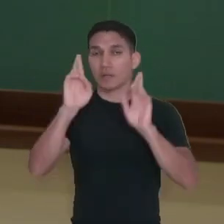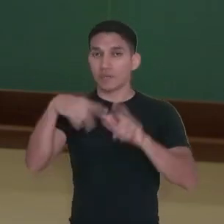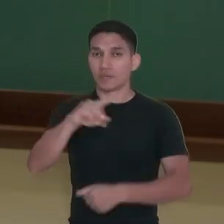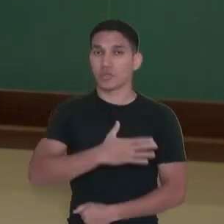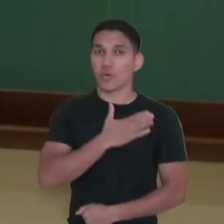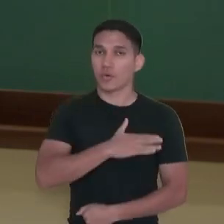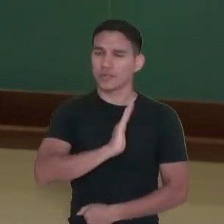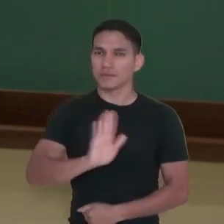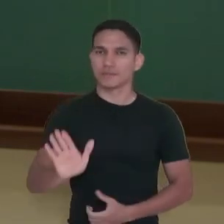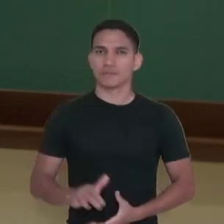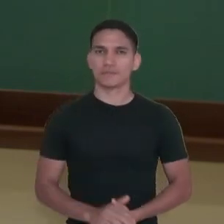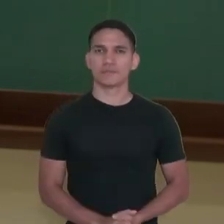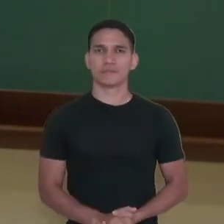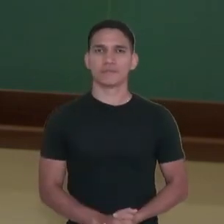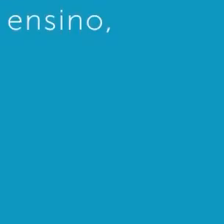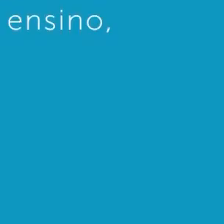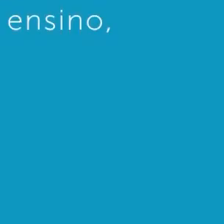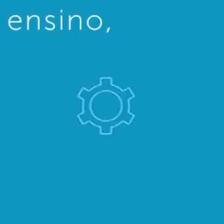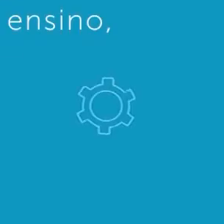vocês tenham gostado. Até breve.